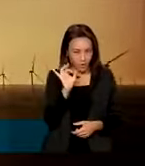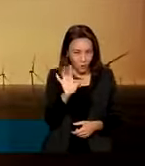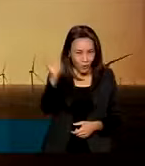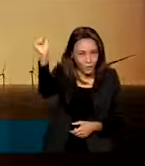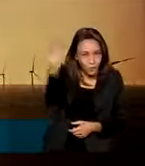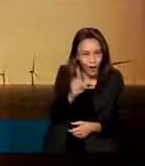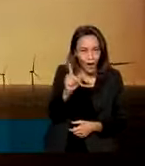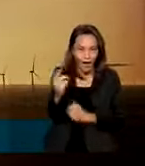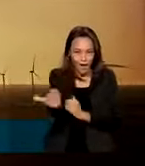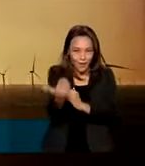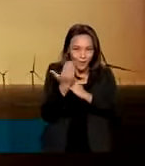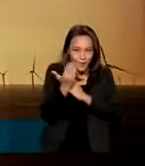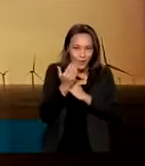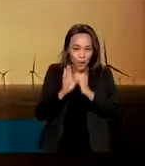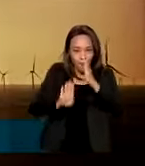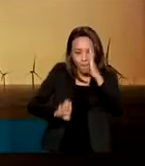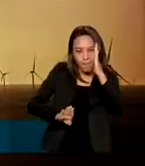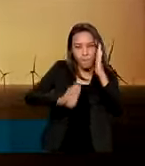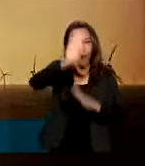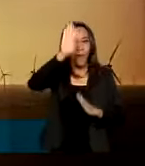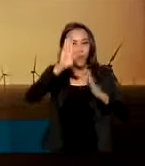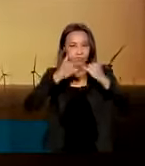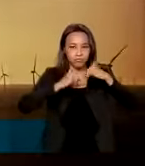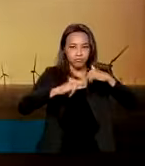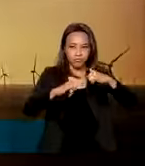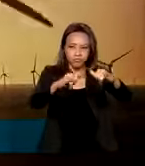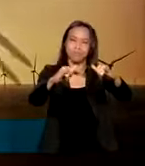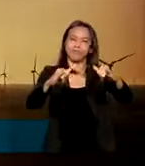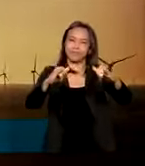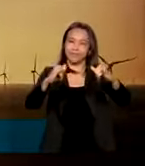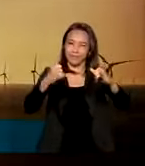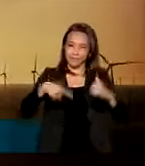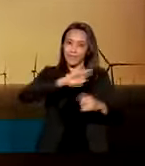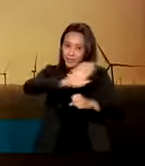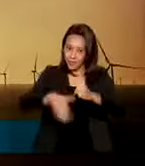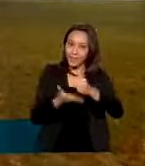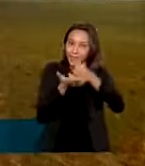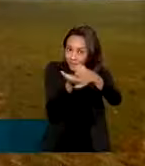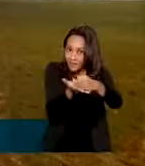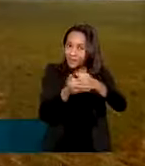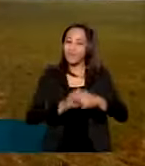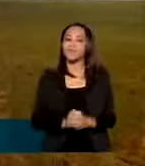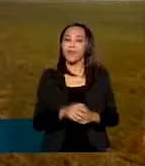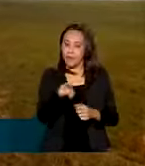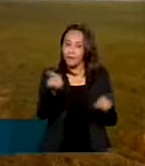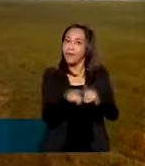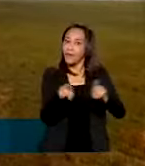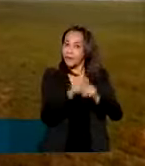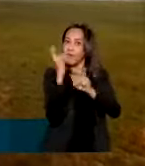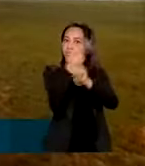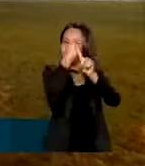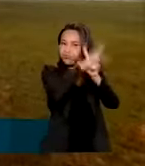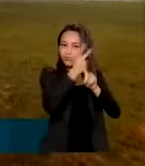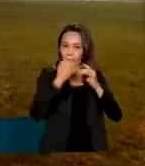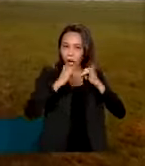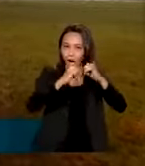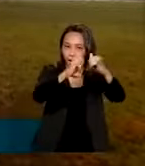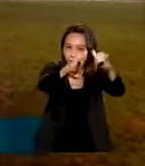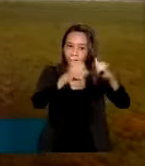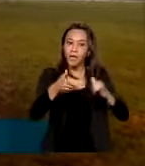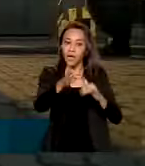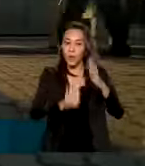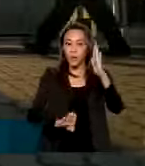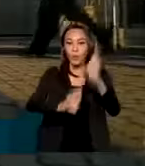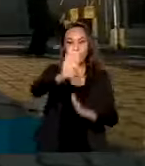o sol que ajudou no recorde de geração de energia limpa e sustentável. Os ventos também. A eólica